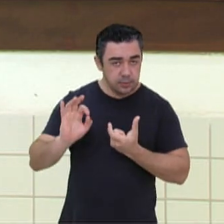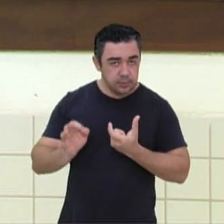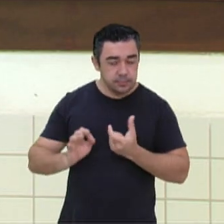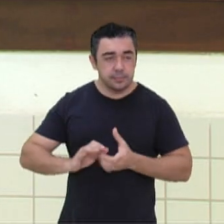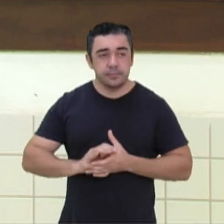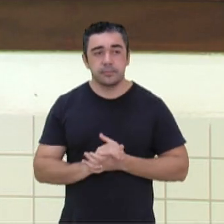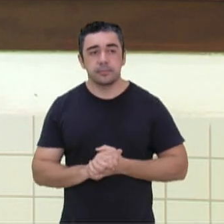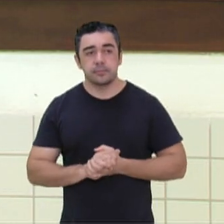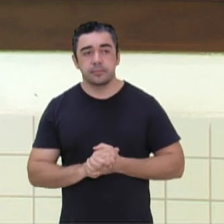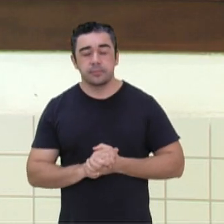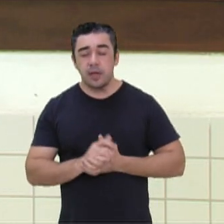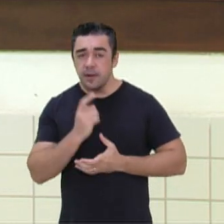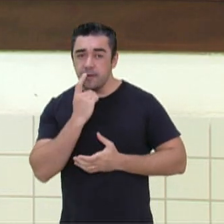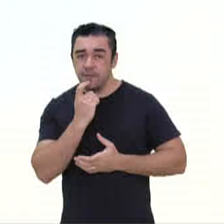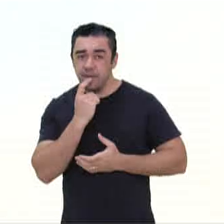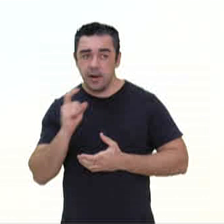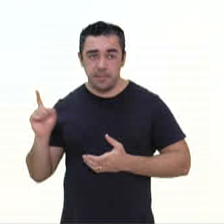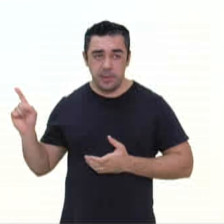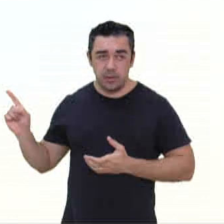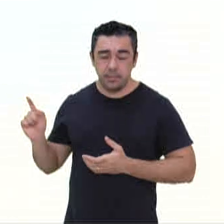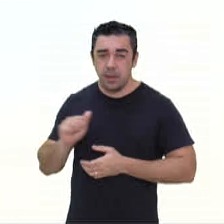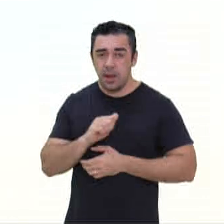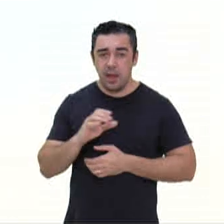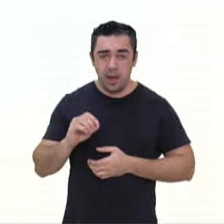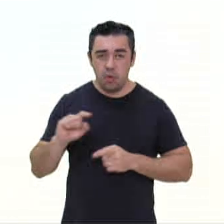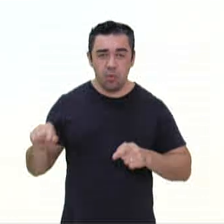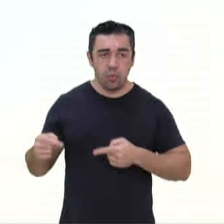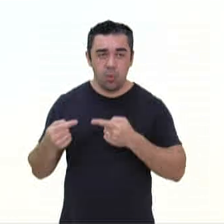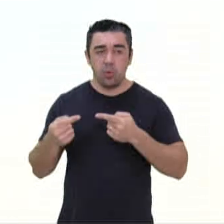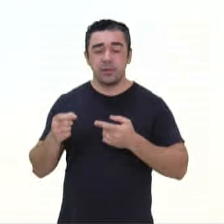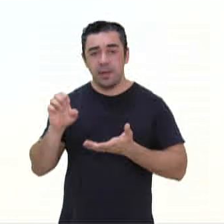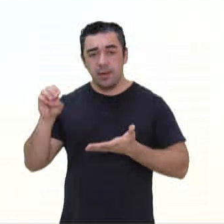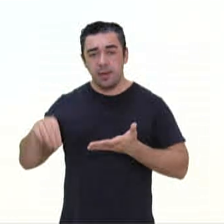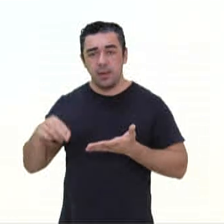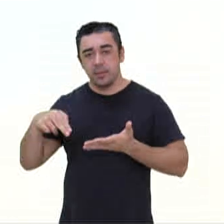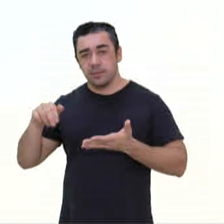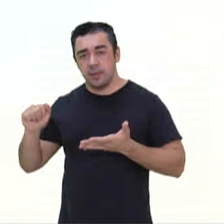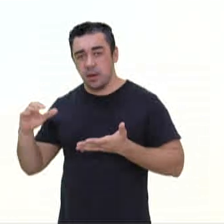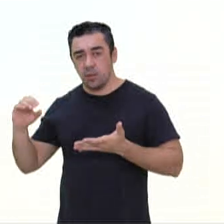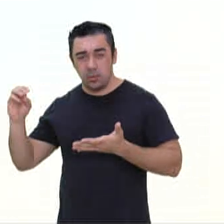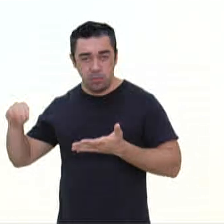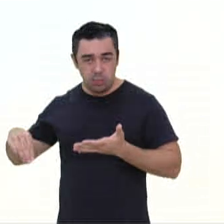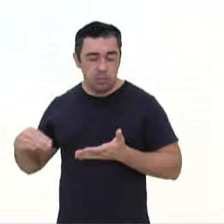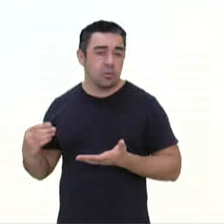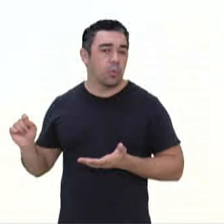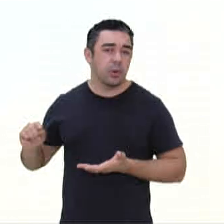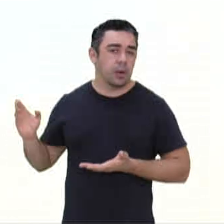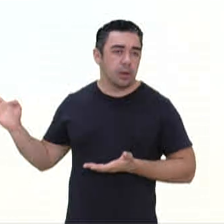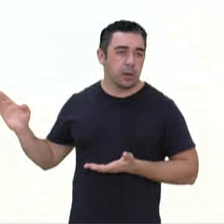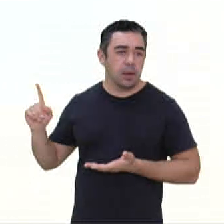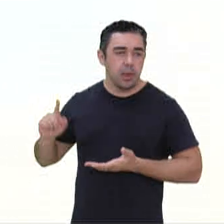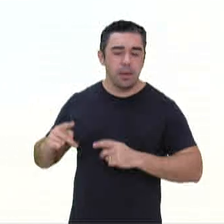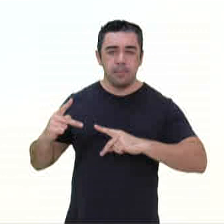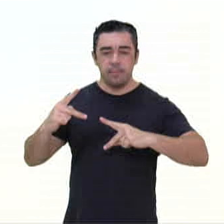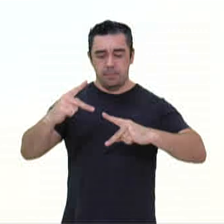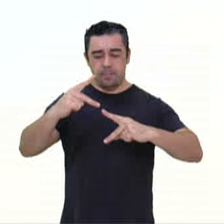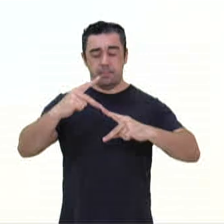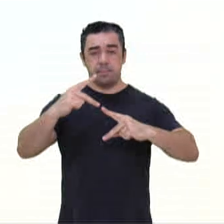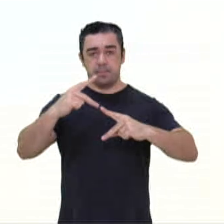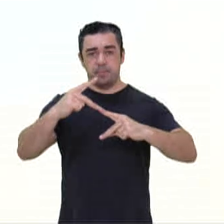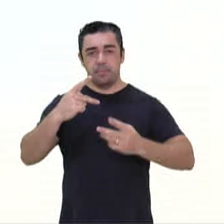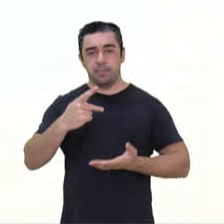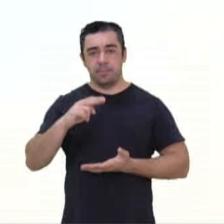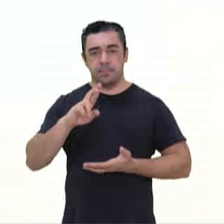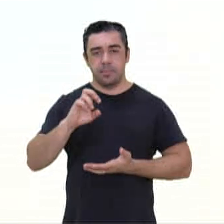E em vermelho, ao, contra, em, na e com as nossas preposições.